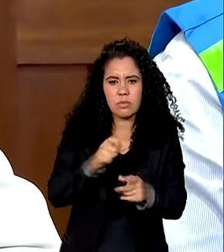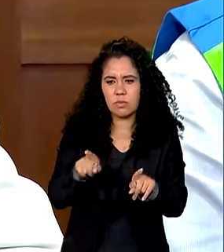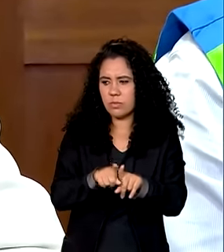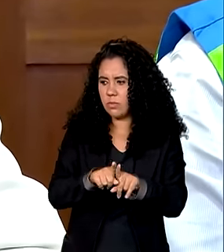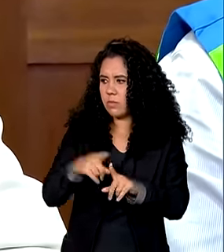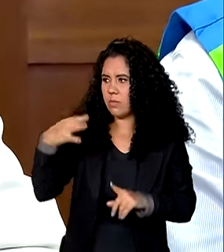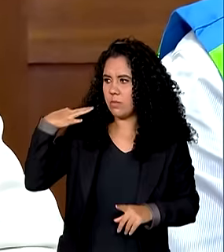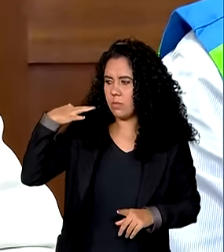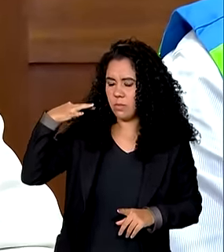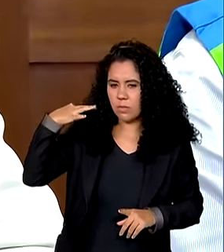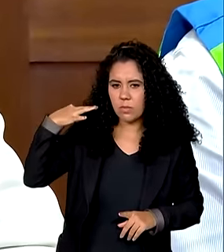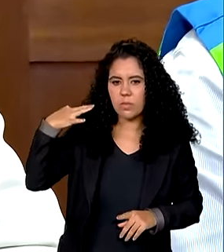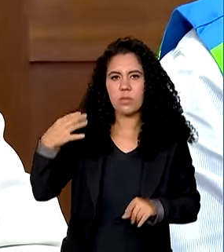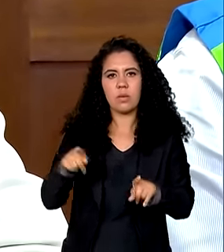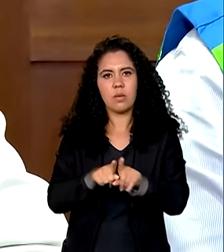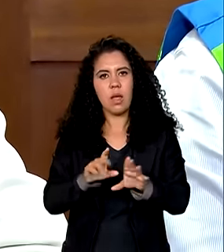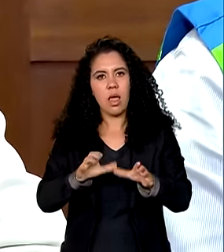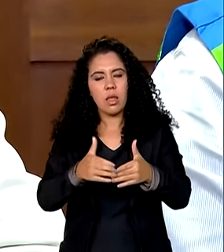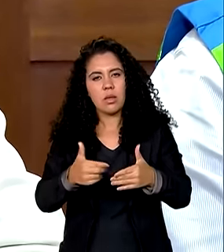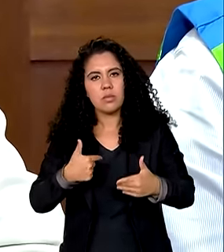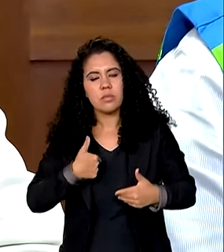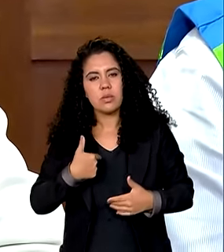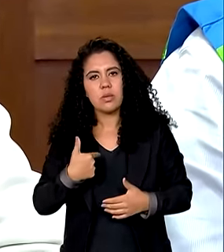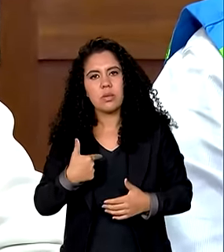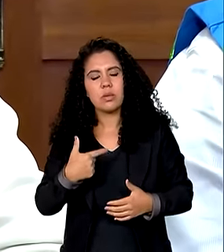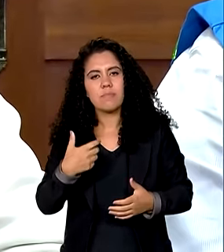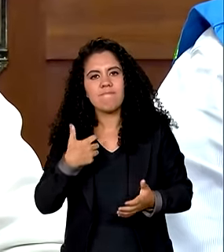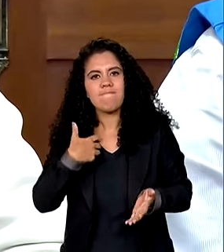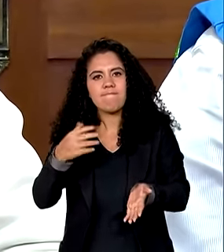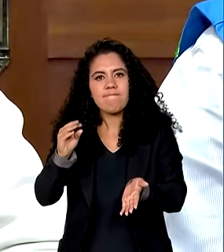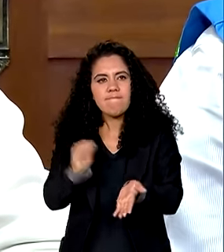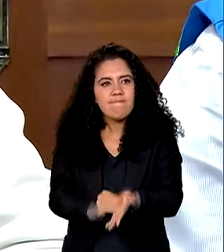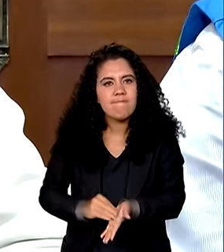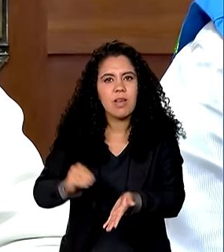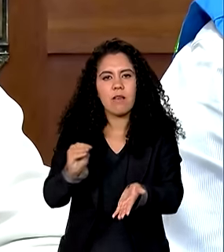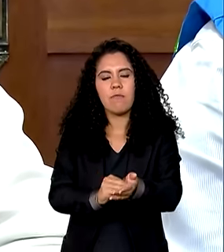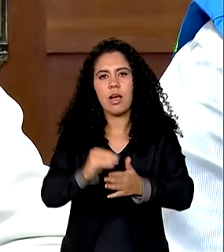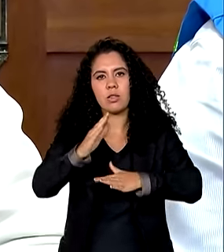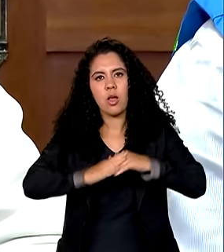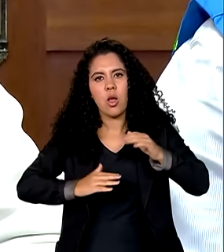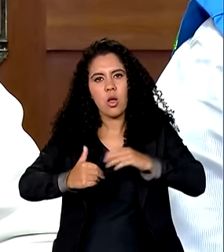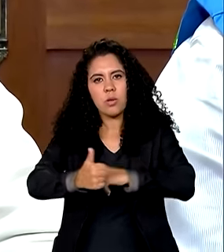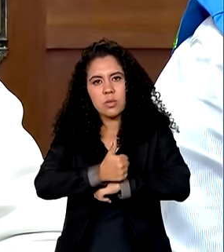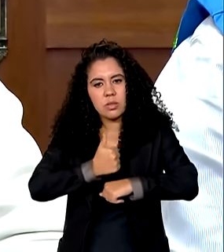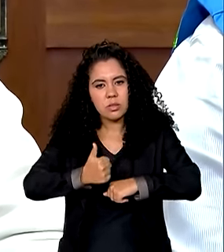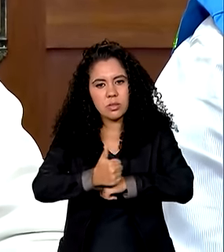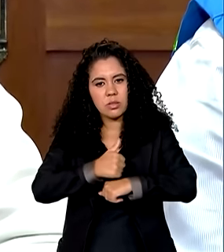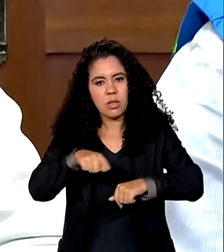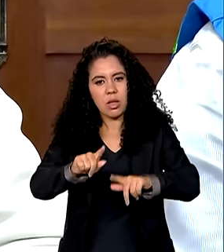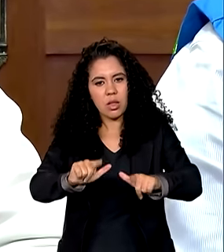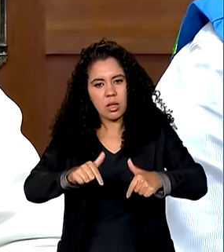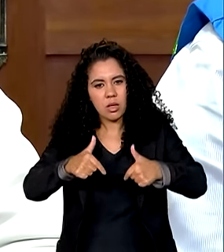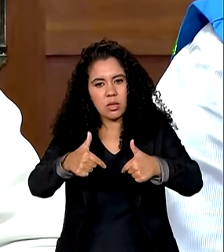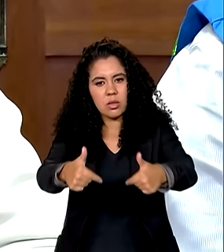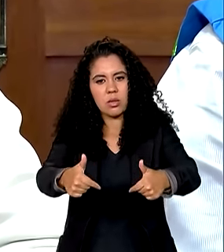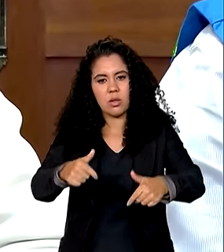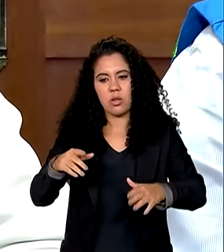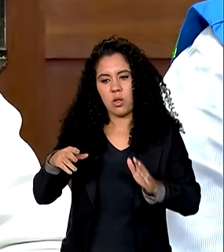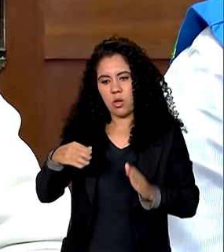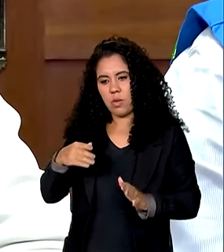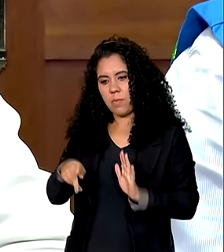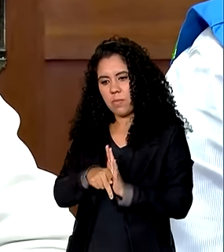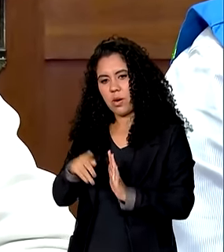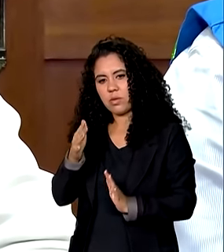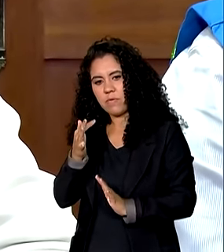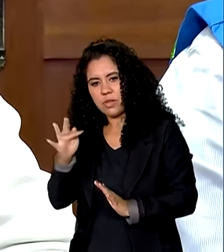acabam dando para a nossa equipe o sentimento de que faltam profissionais do governo nessa linha de frente tanto do governo federal quanto do governo